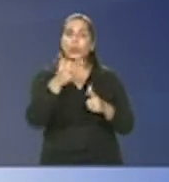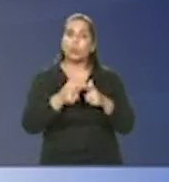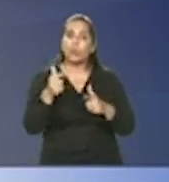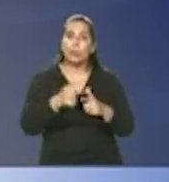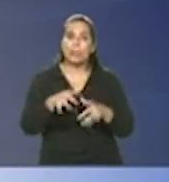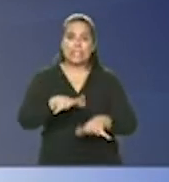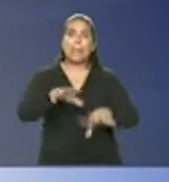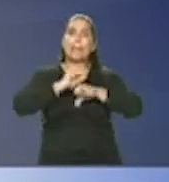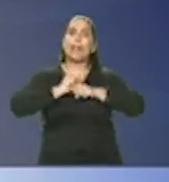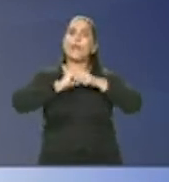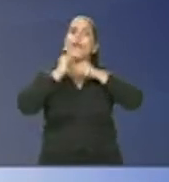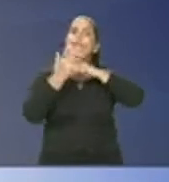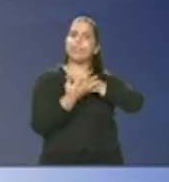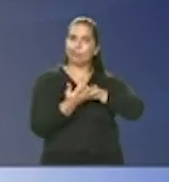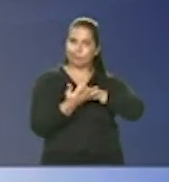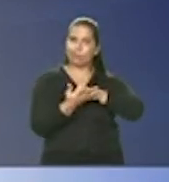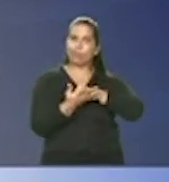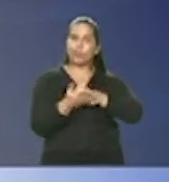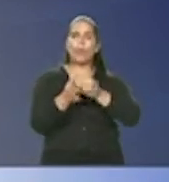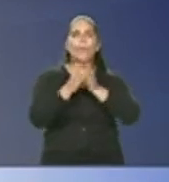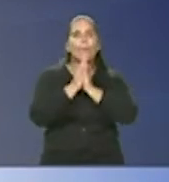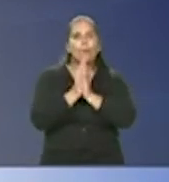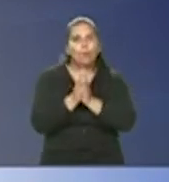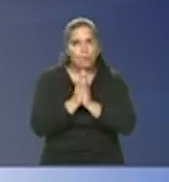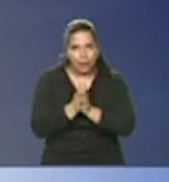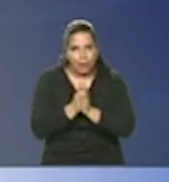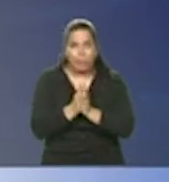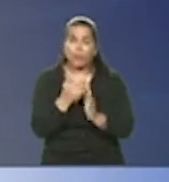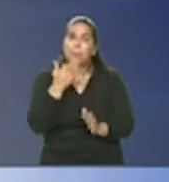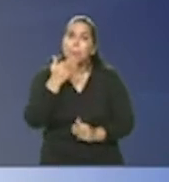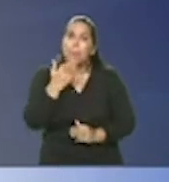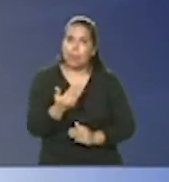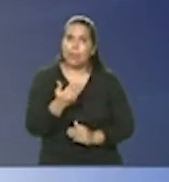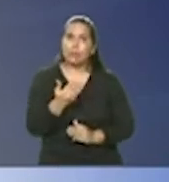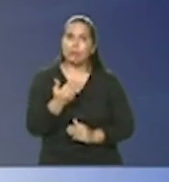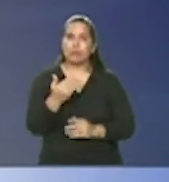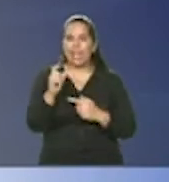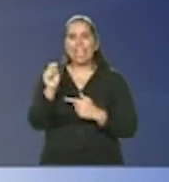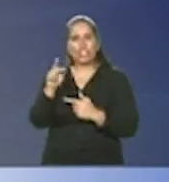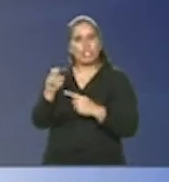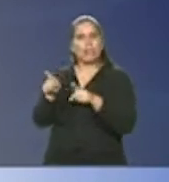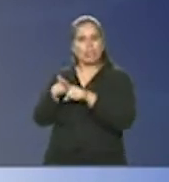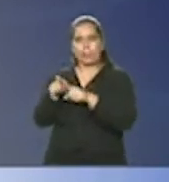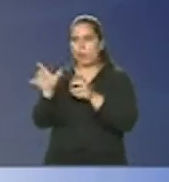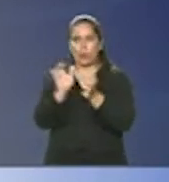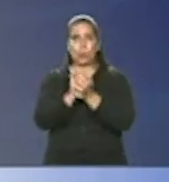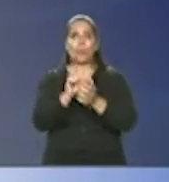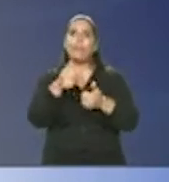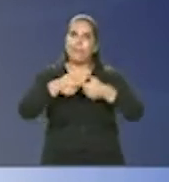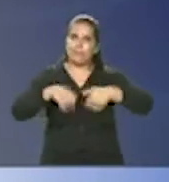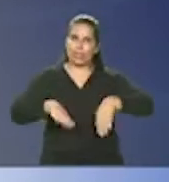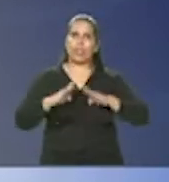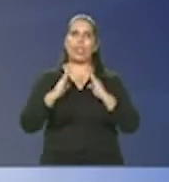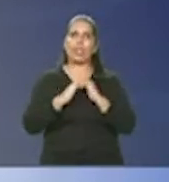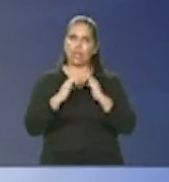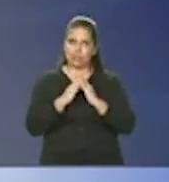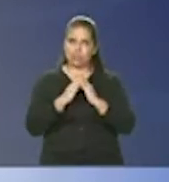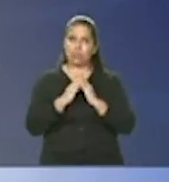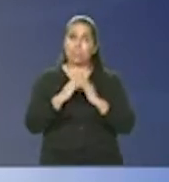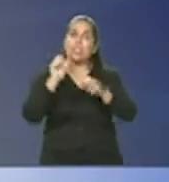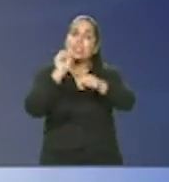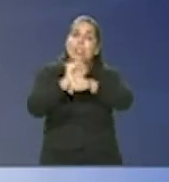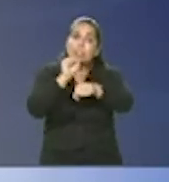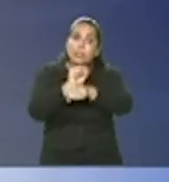o coronavírus por favor eu faço esse apelo sei que o Alexandre faz também o professor Bernardo fique em casa aguarde